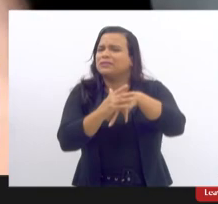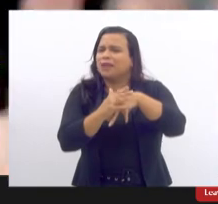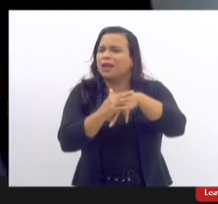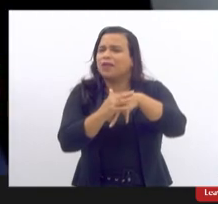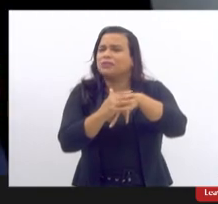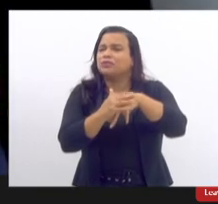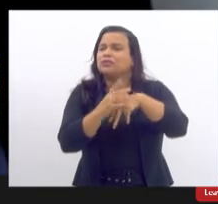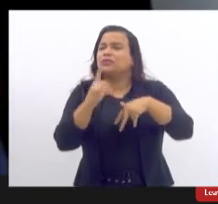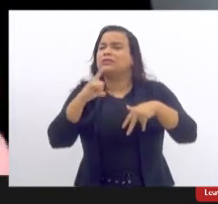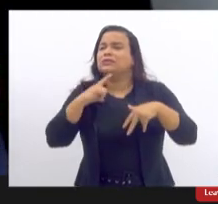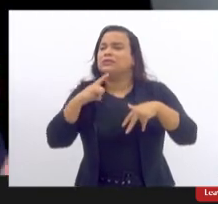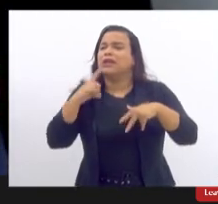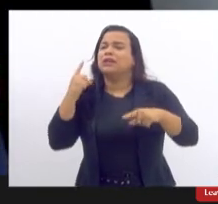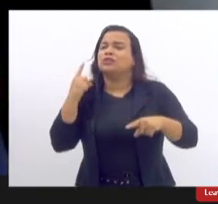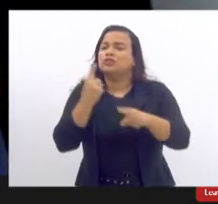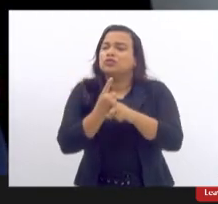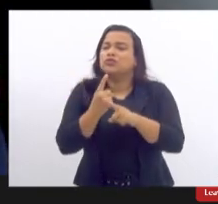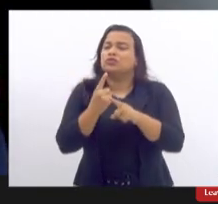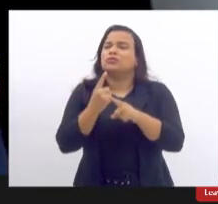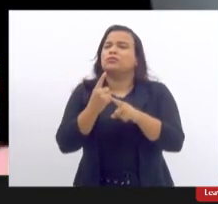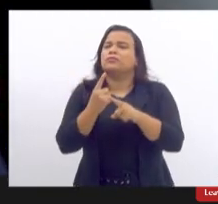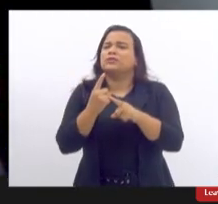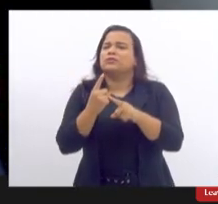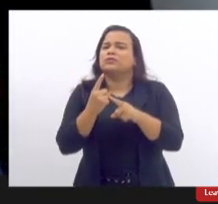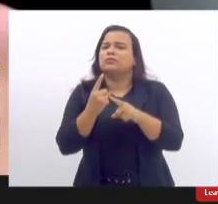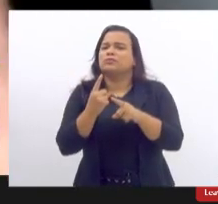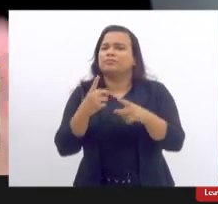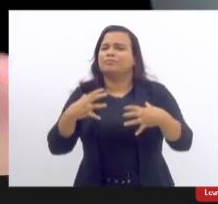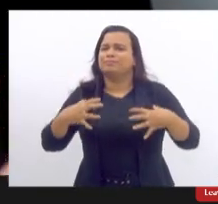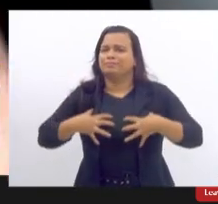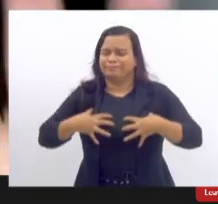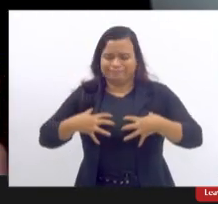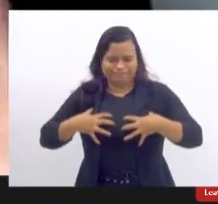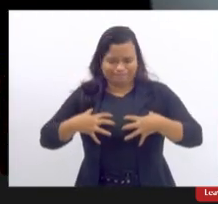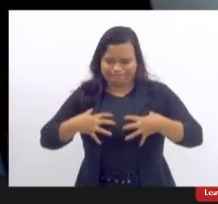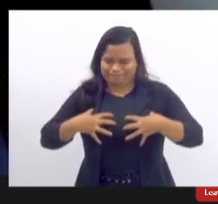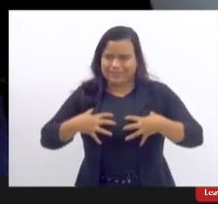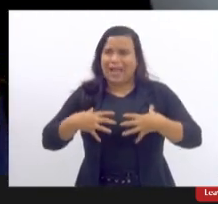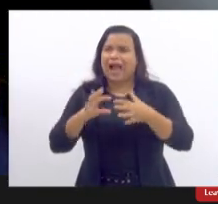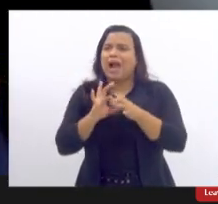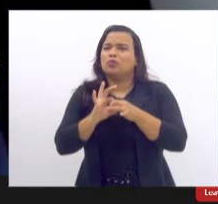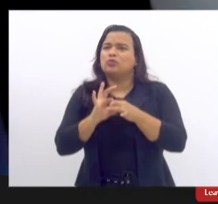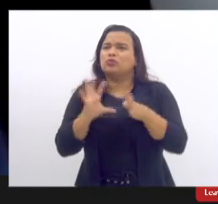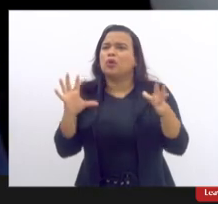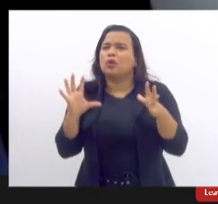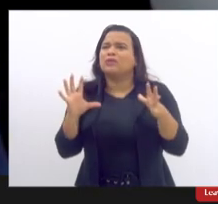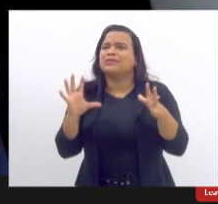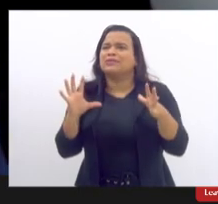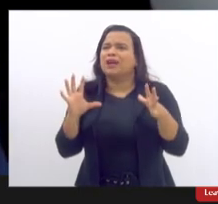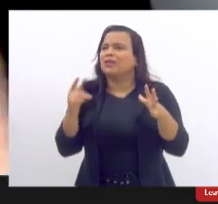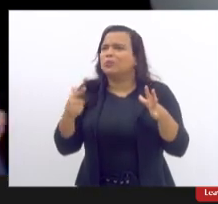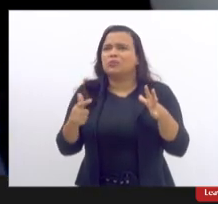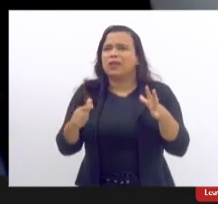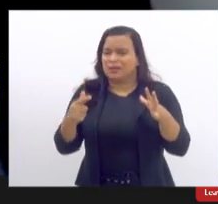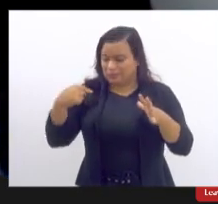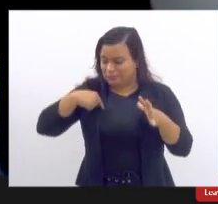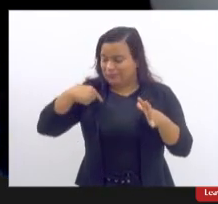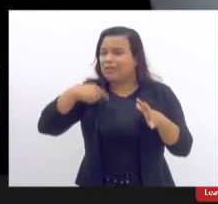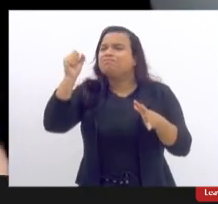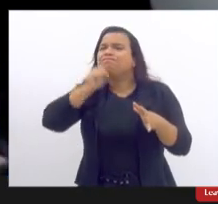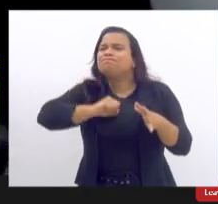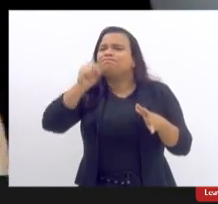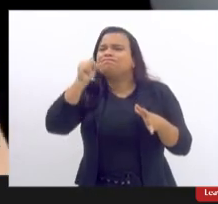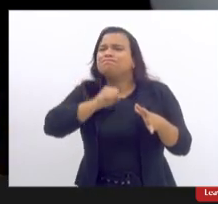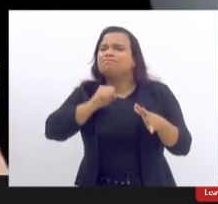descobrem que o implante não está mais autorizado pela agência sanitária mesmo que